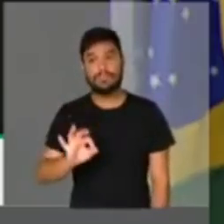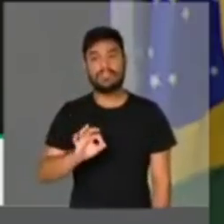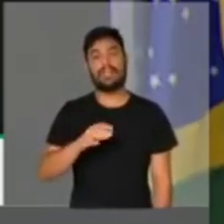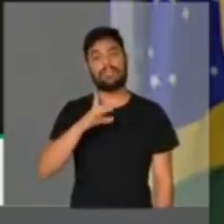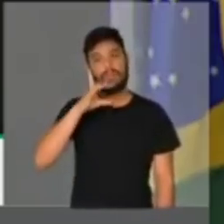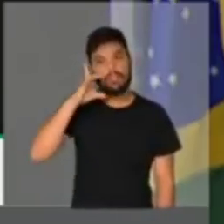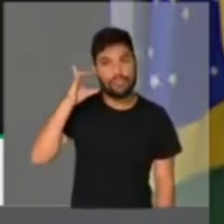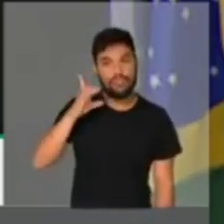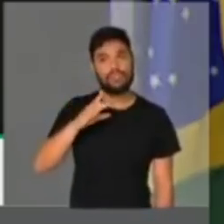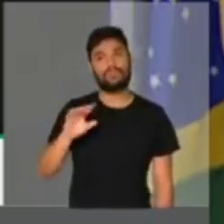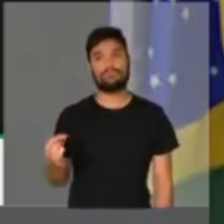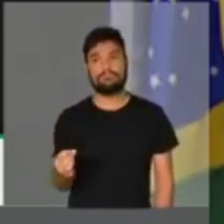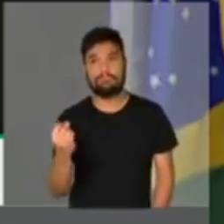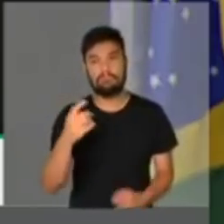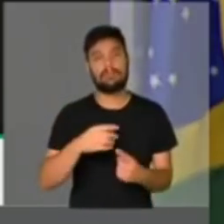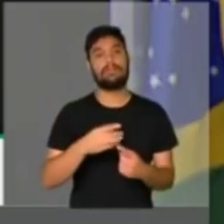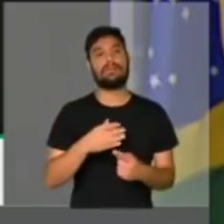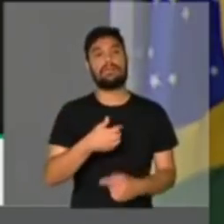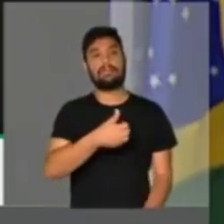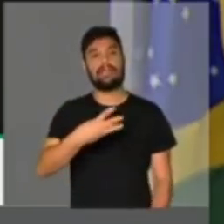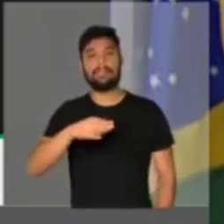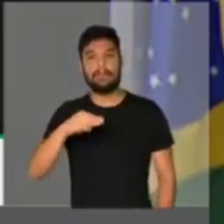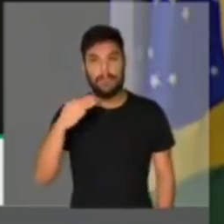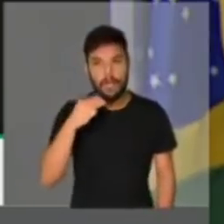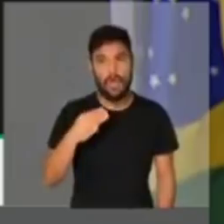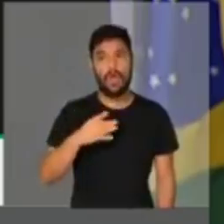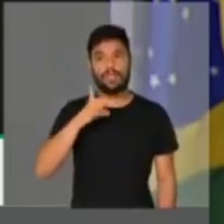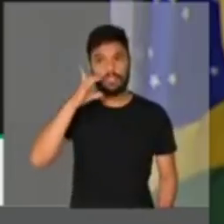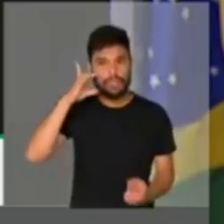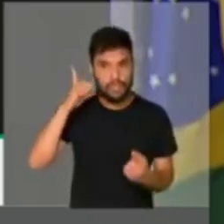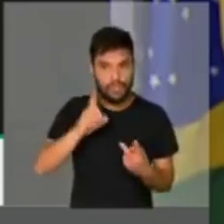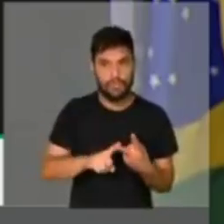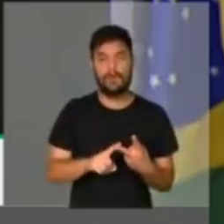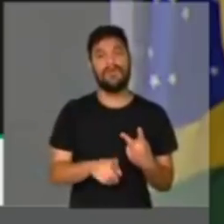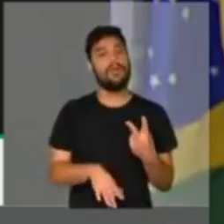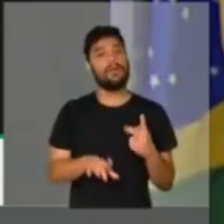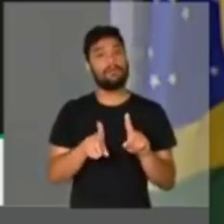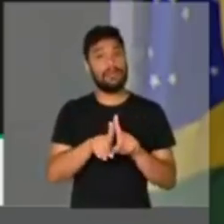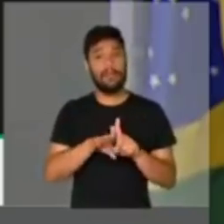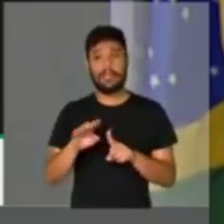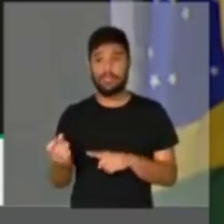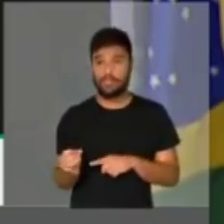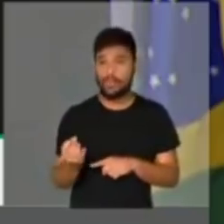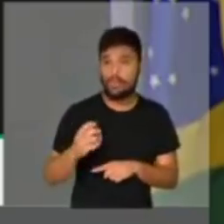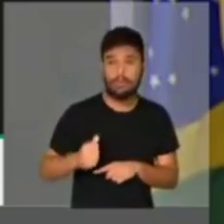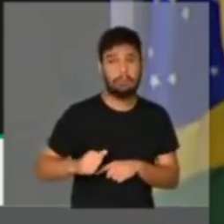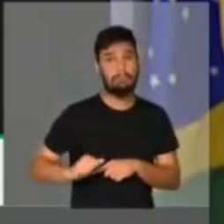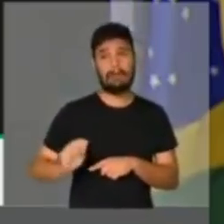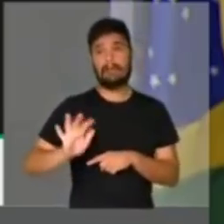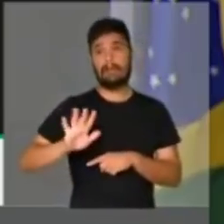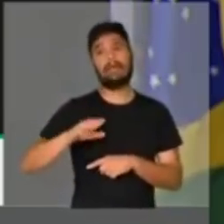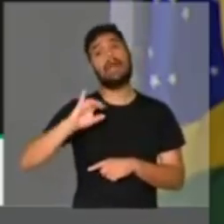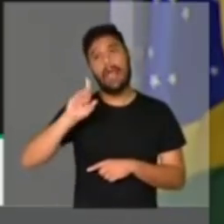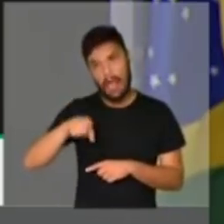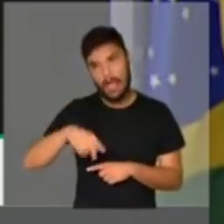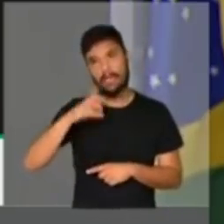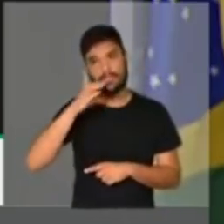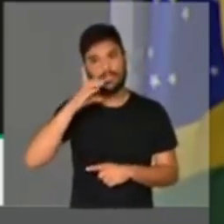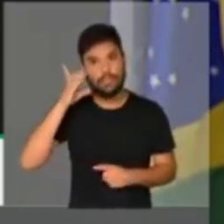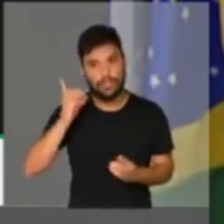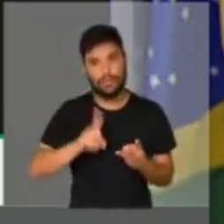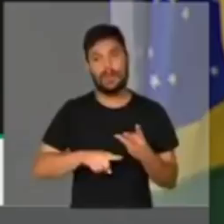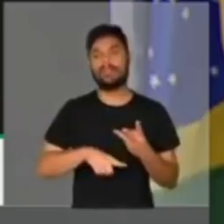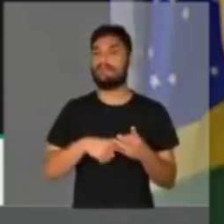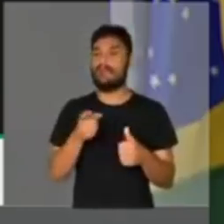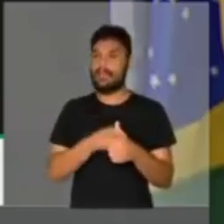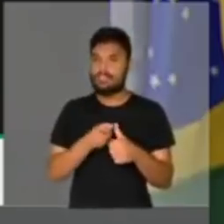governo Dilma, de desemprego de 13 milhões deixado pelo governo Dilma, de um dos maiores juros do mundo que também herdamos do governo Dilma, das